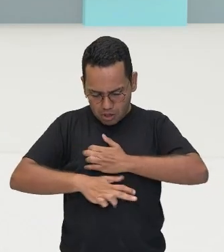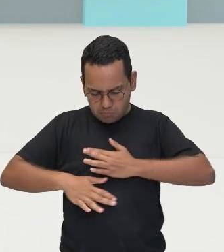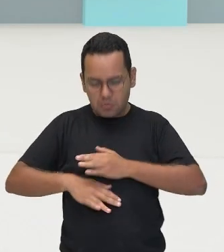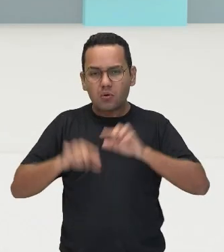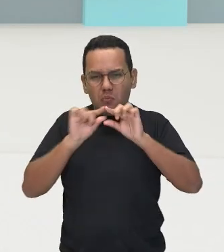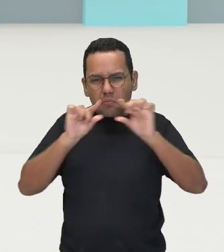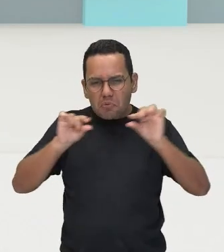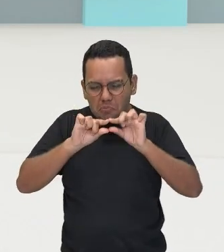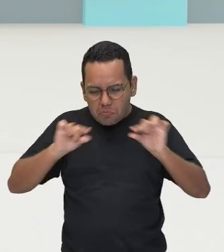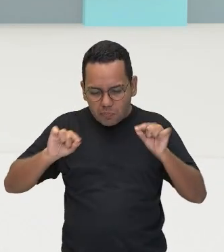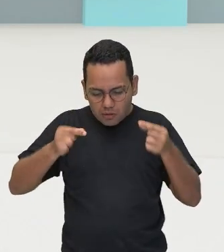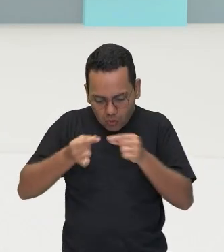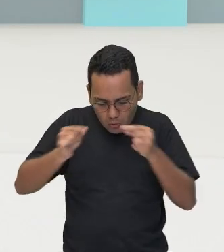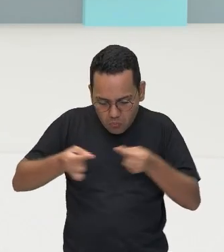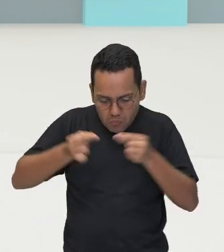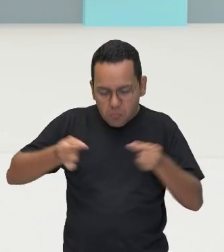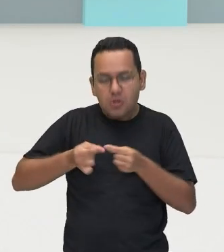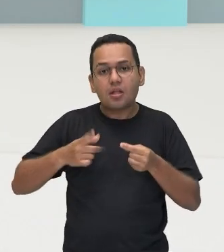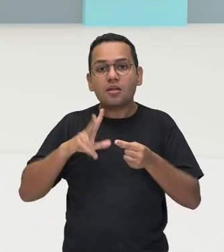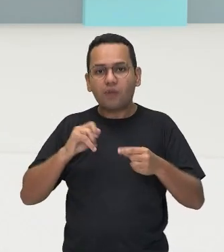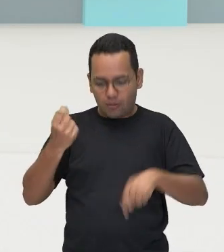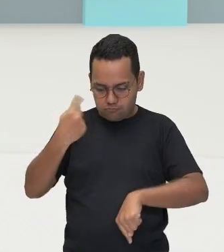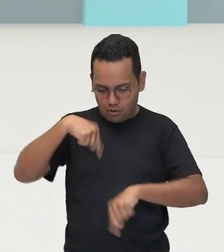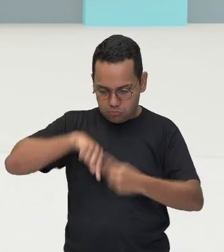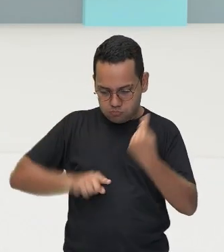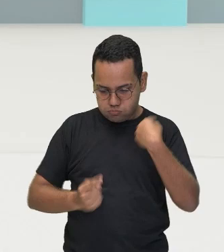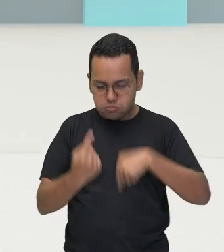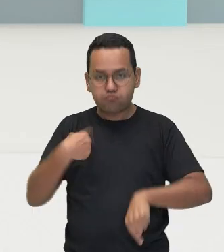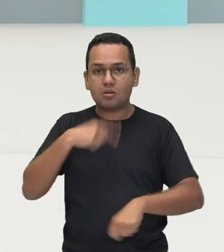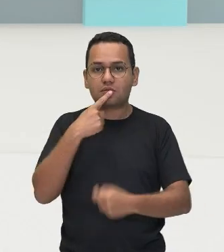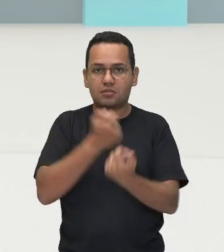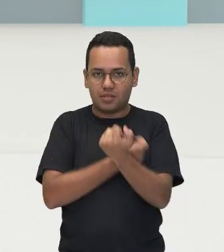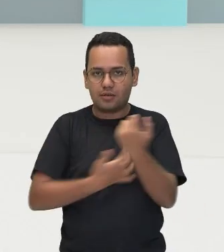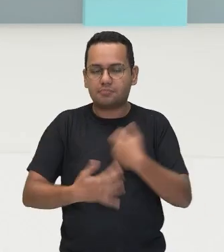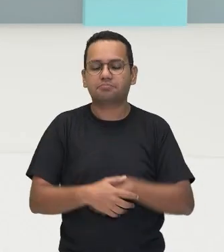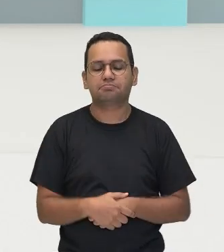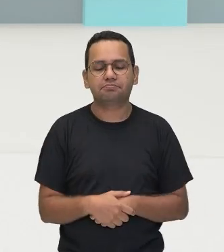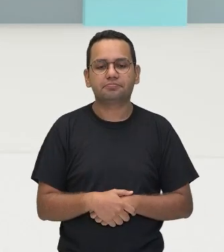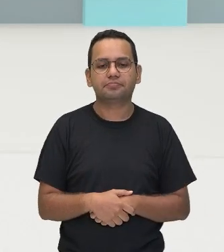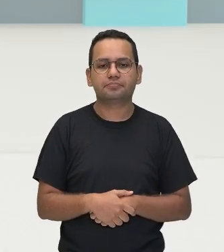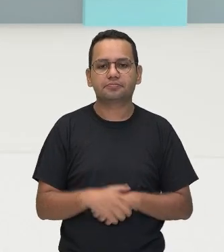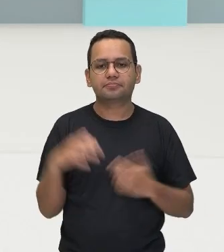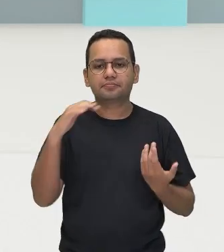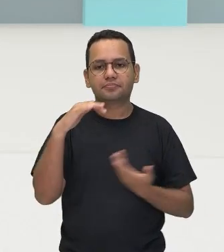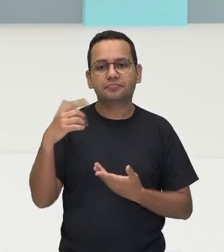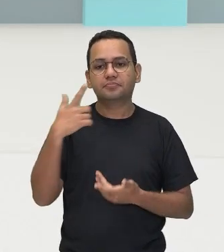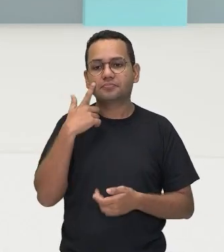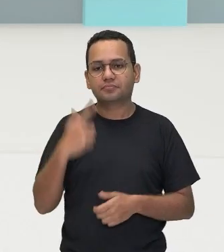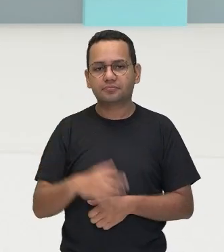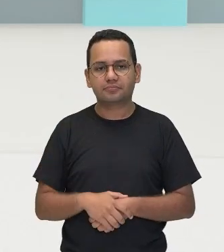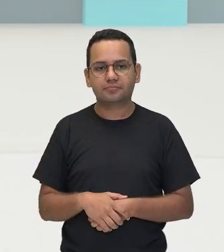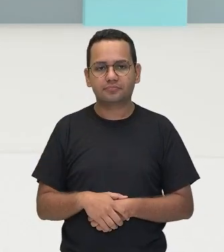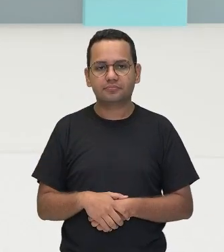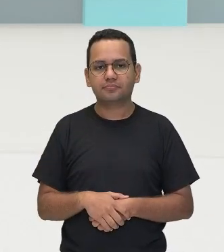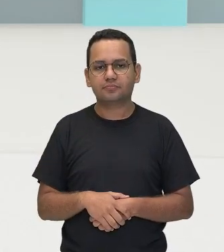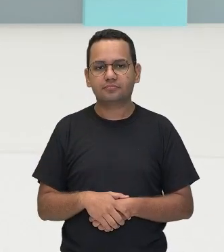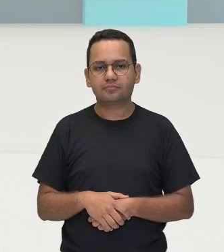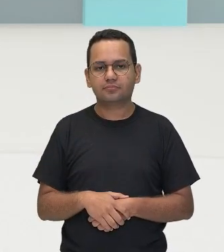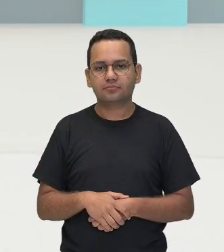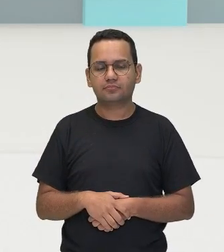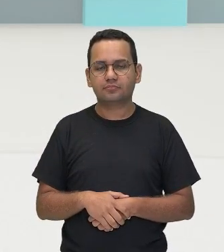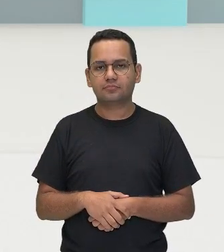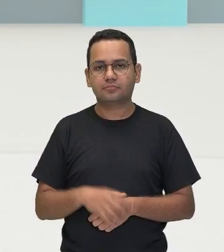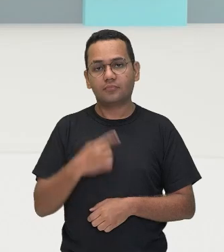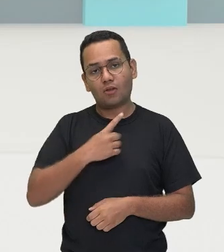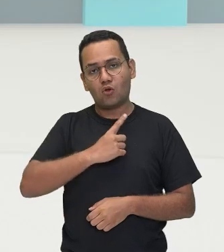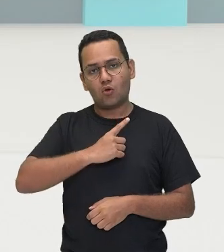foi relacionado ao sistema cardiovascular. E agora, vamos falar um pouquinho aí da capacidade desse músculo, né? Que,